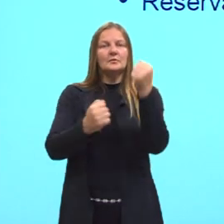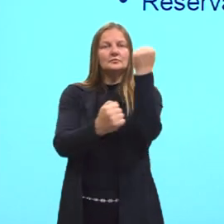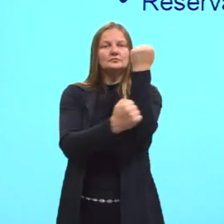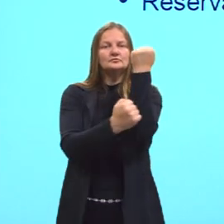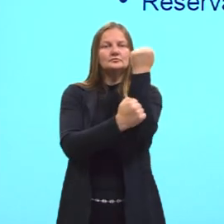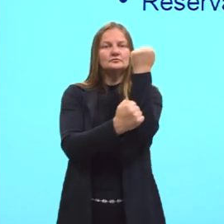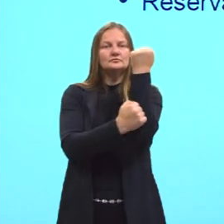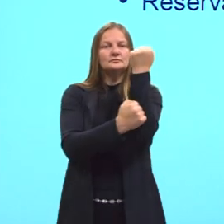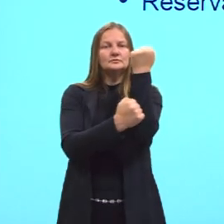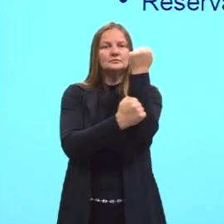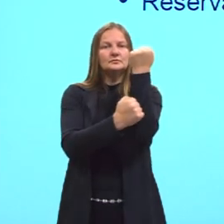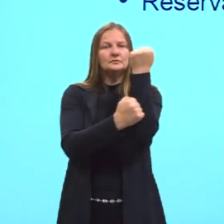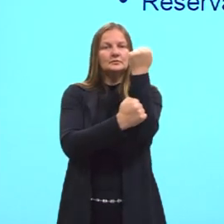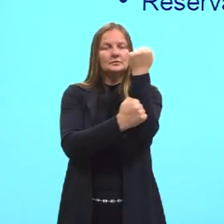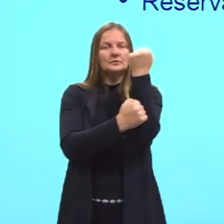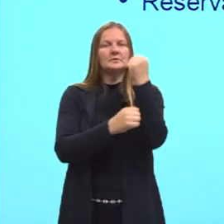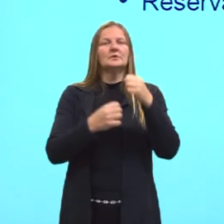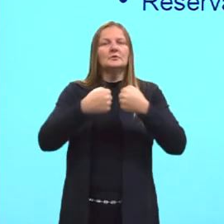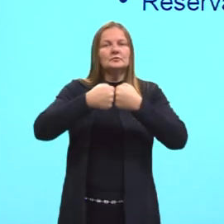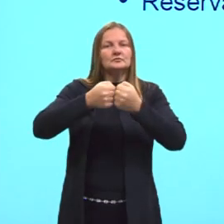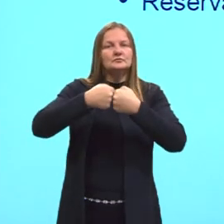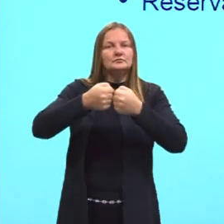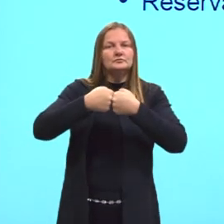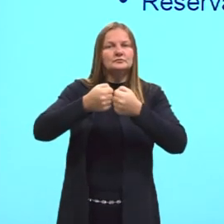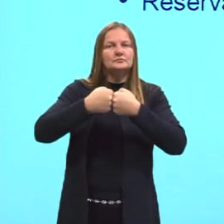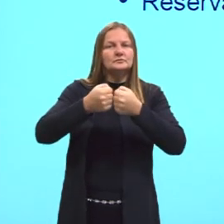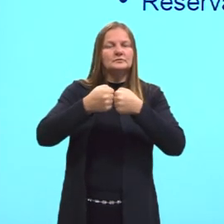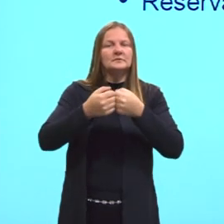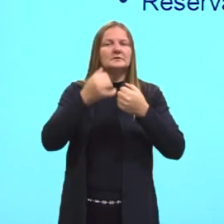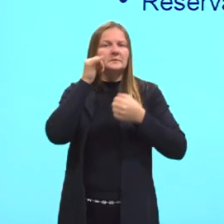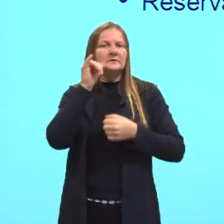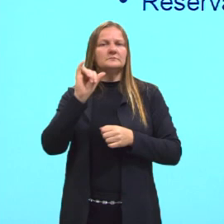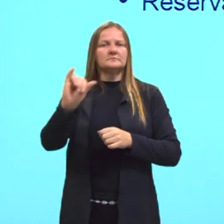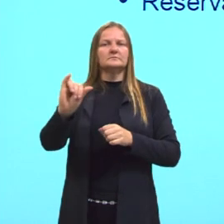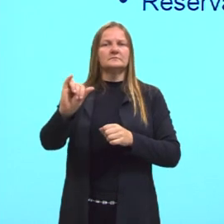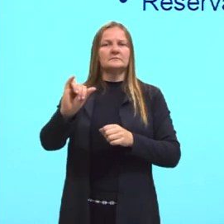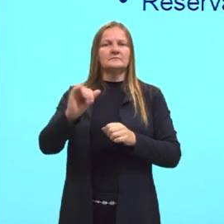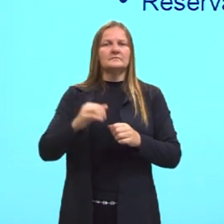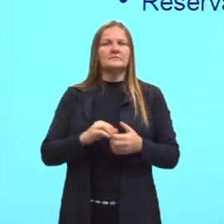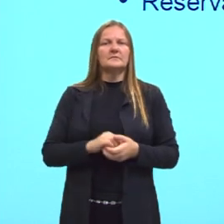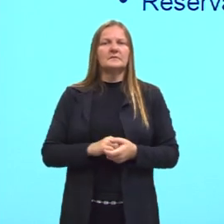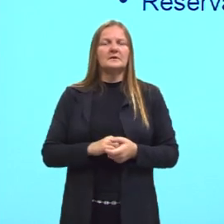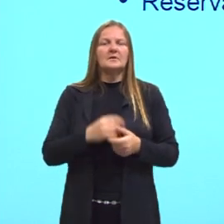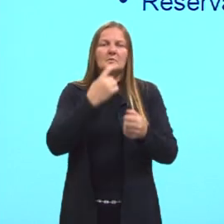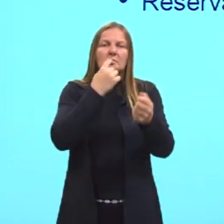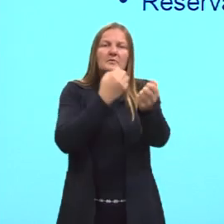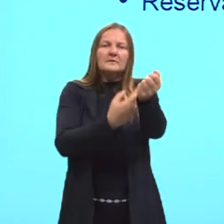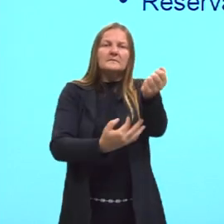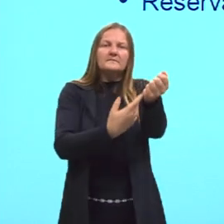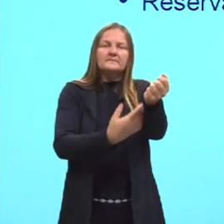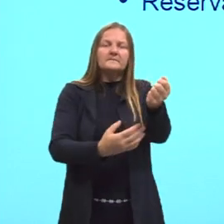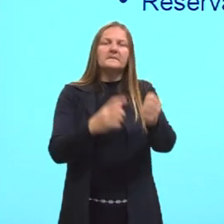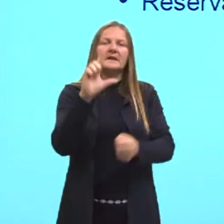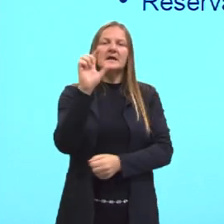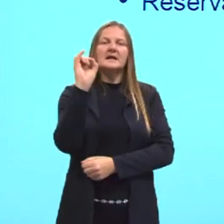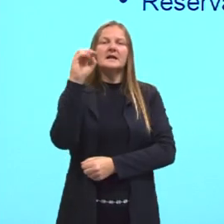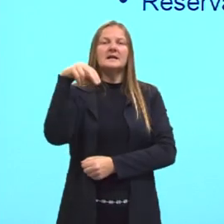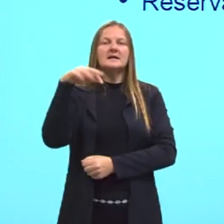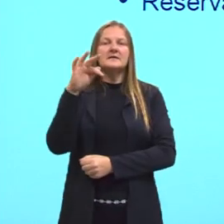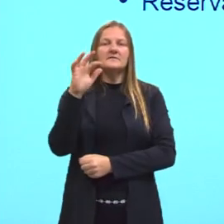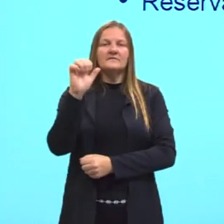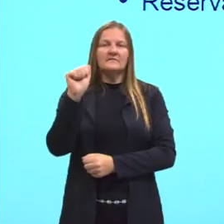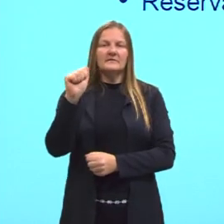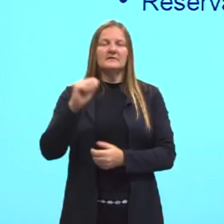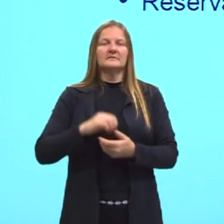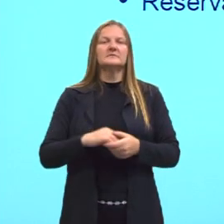cartilaginoso. Vai atuar na defesa do organismo, através do sangue e da linfa. E